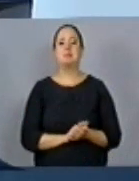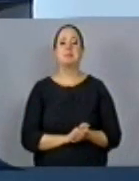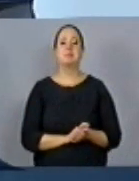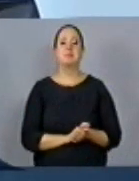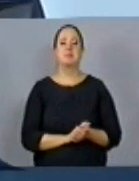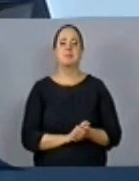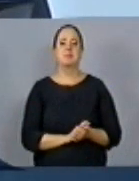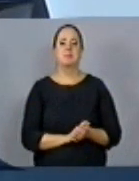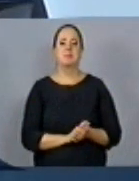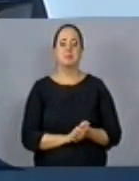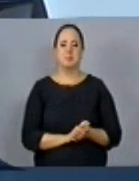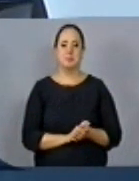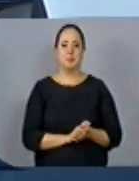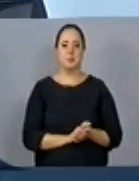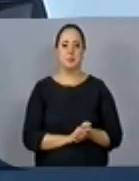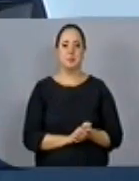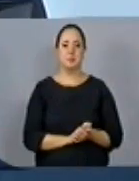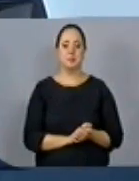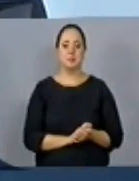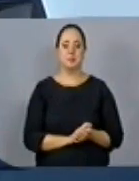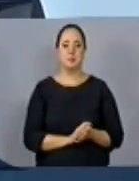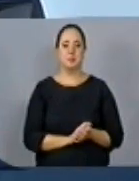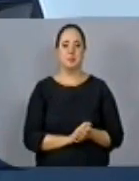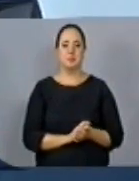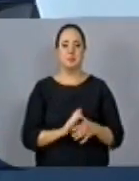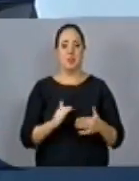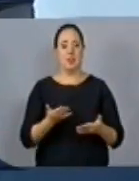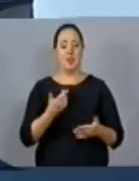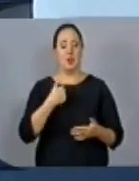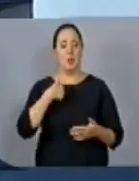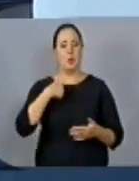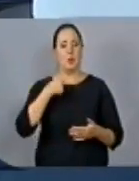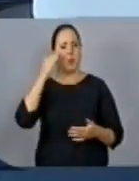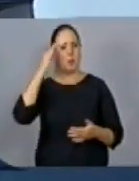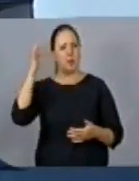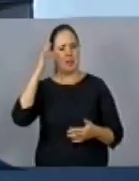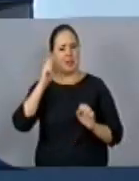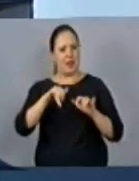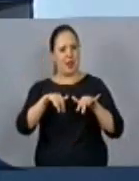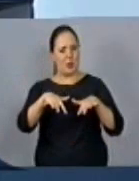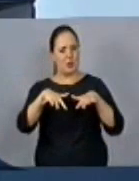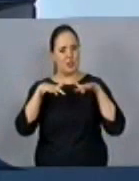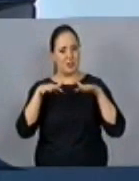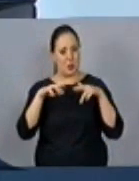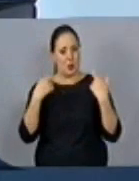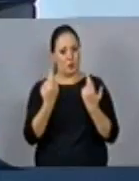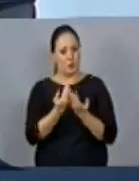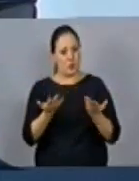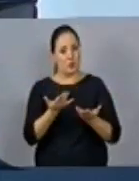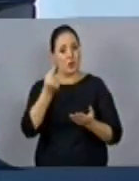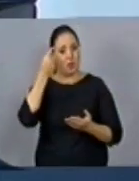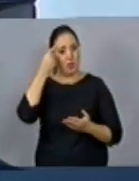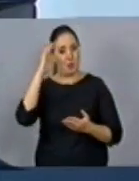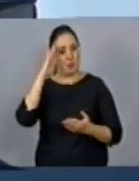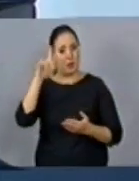Eu, quando imaginei essa audiência, conforme disse aos senhores, a ideia